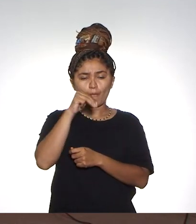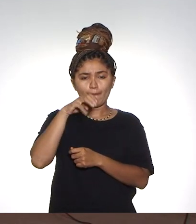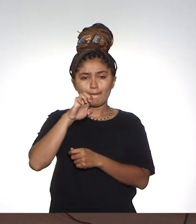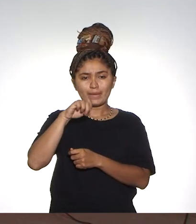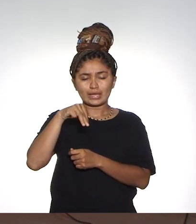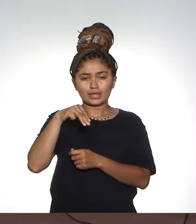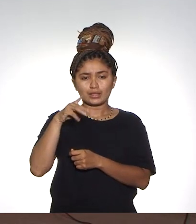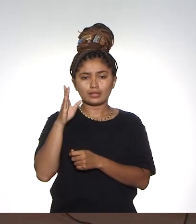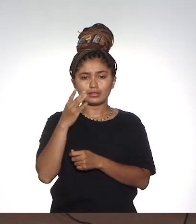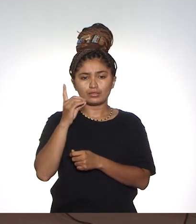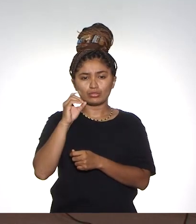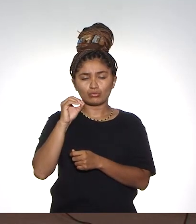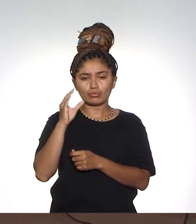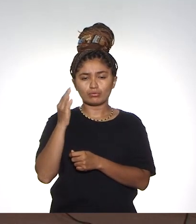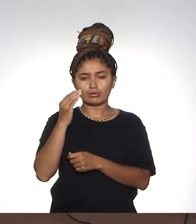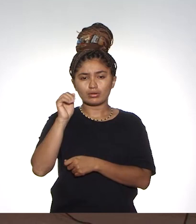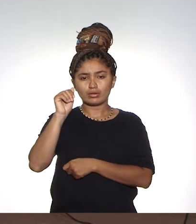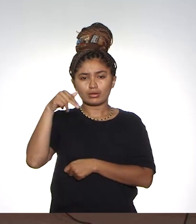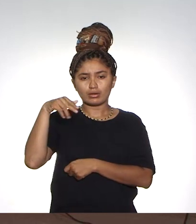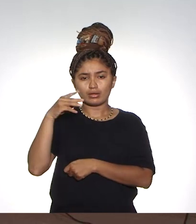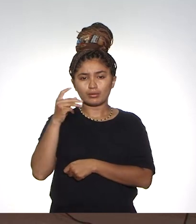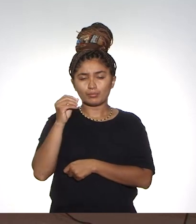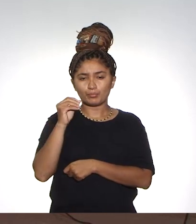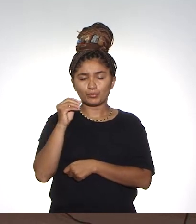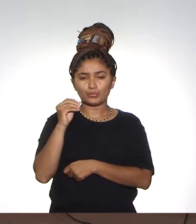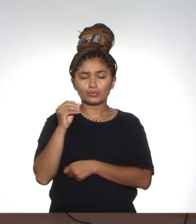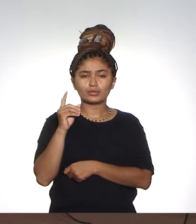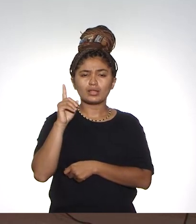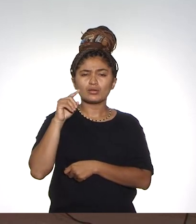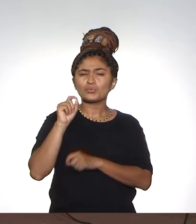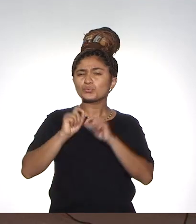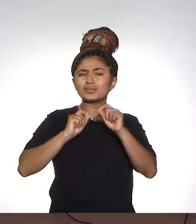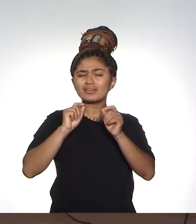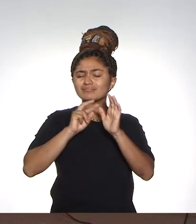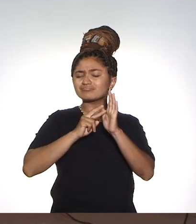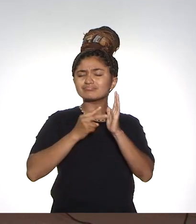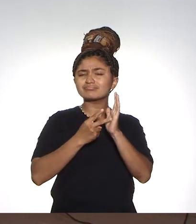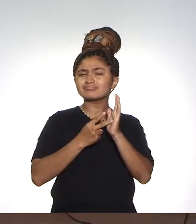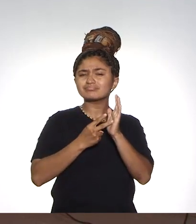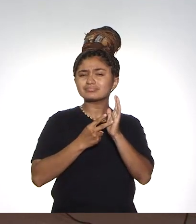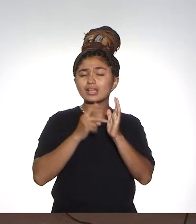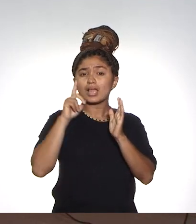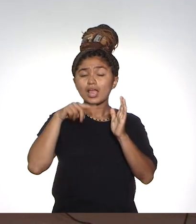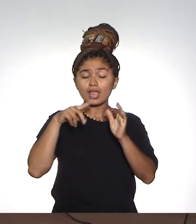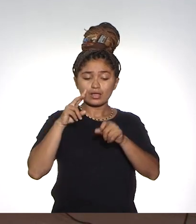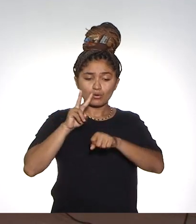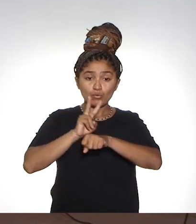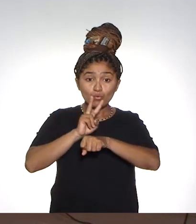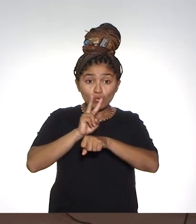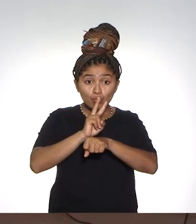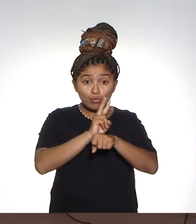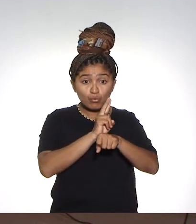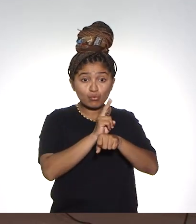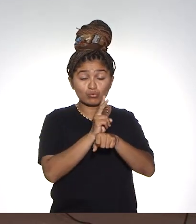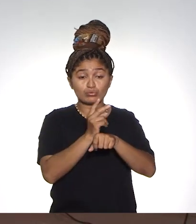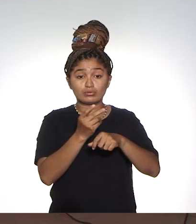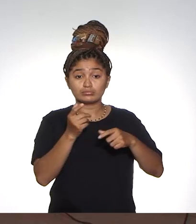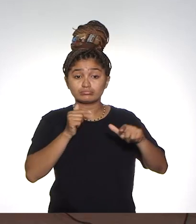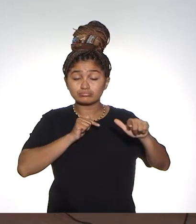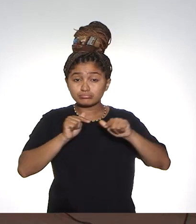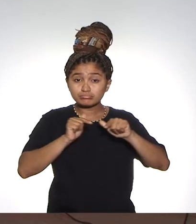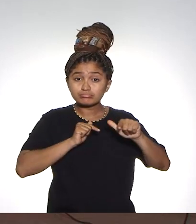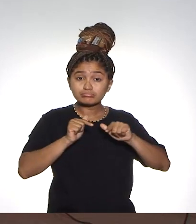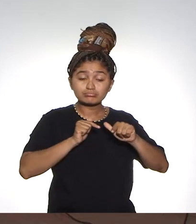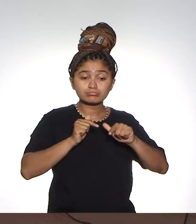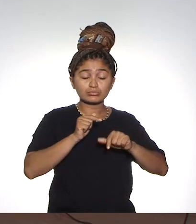que são atividades fundamentais, tanto o Campos Murupu quanto o Campos Calomé. O é um Homem do Campo? É aquele que cuida. São funcionários